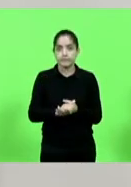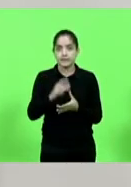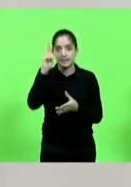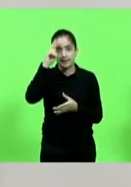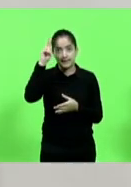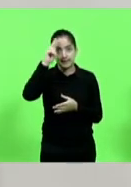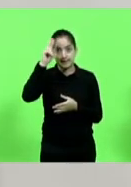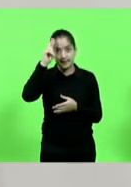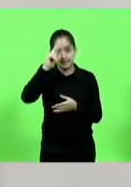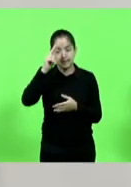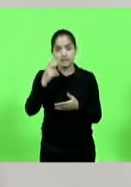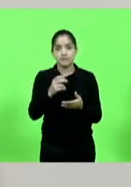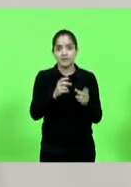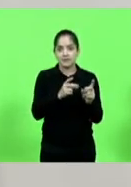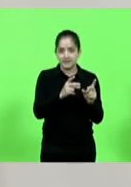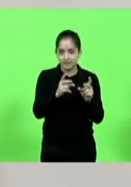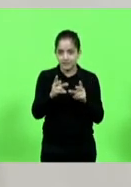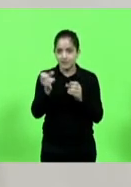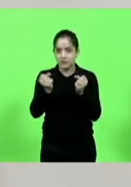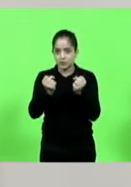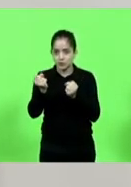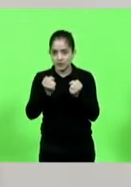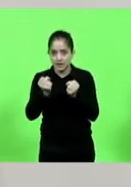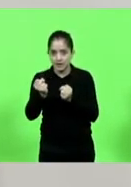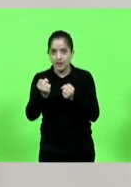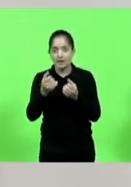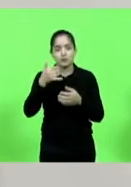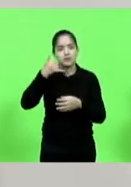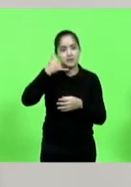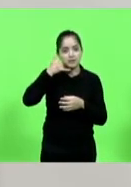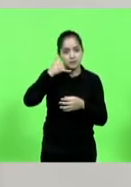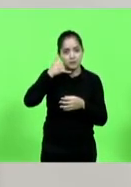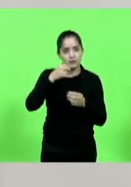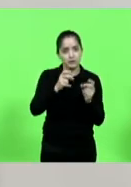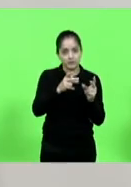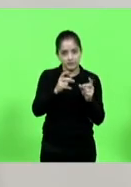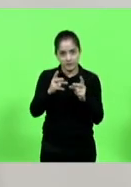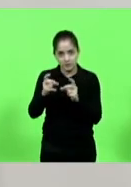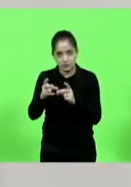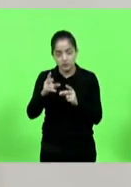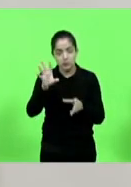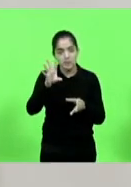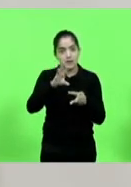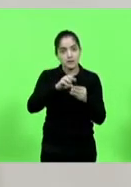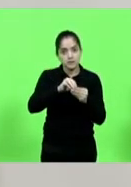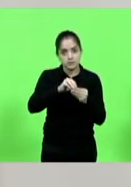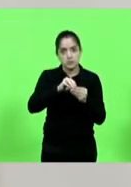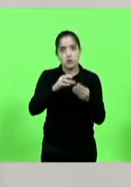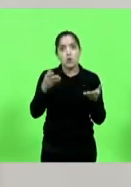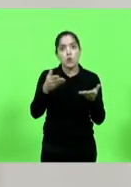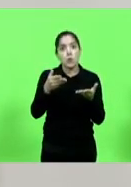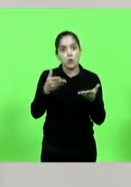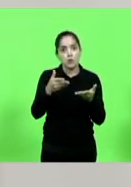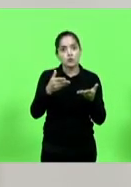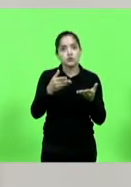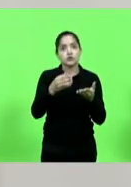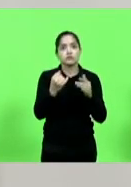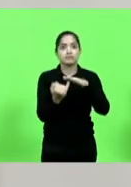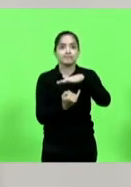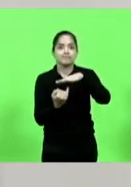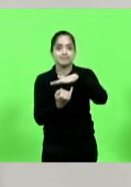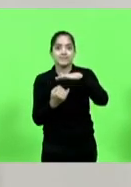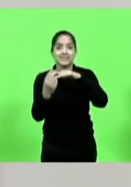da venda do Chevette, da venda da linha telefônica? Para resumir, hoje são três indústrias, indústria de